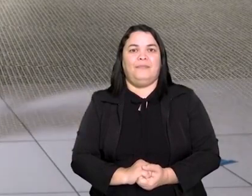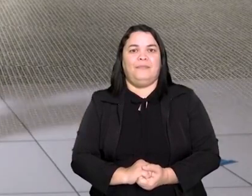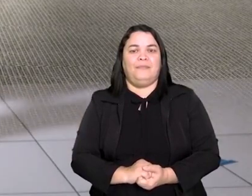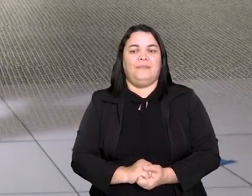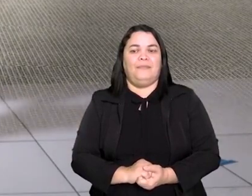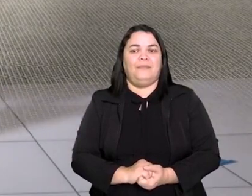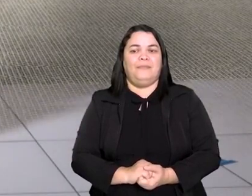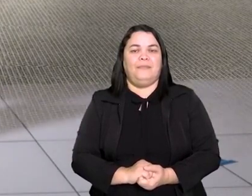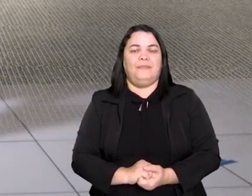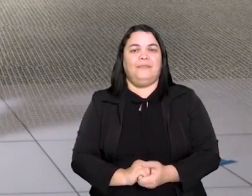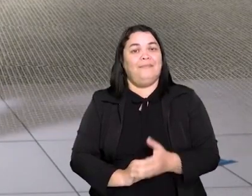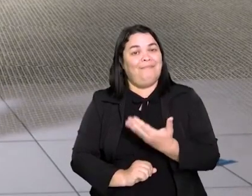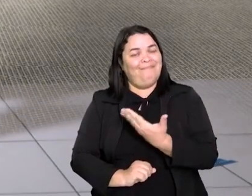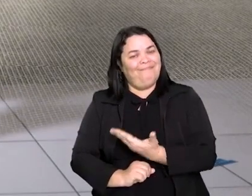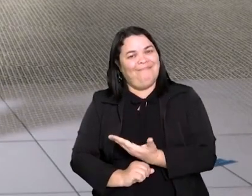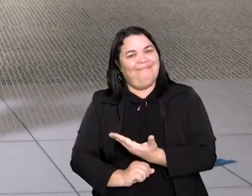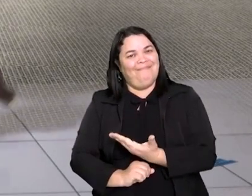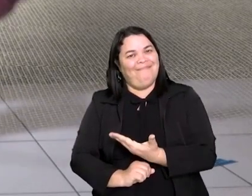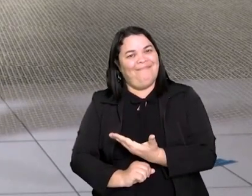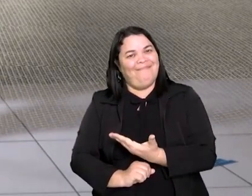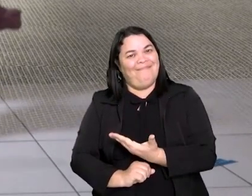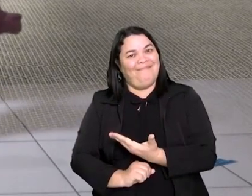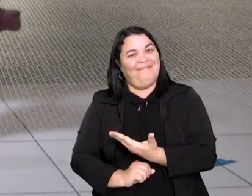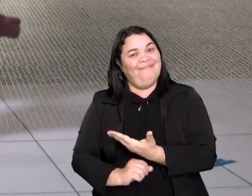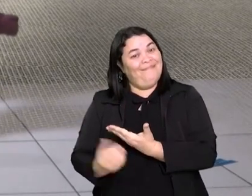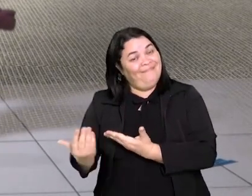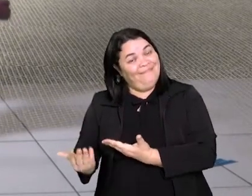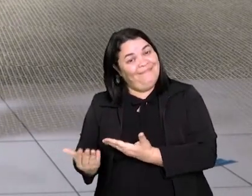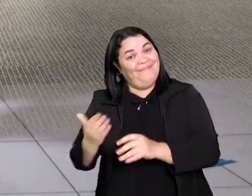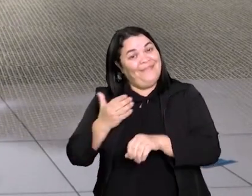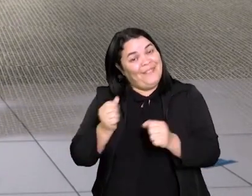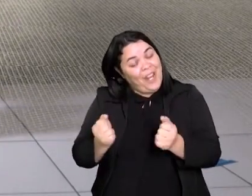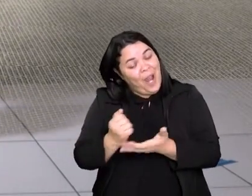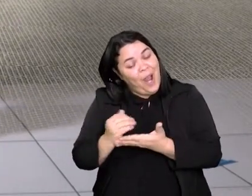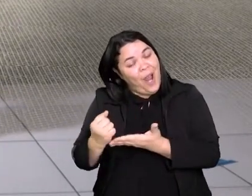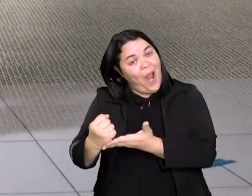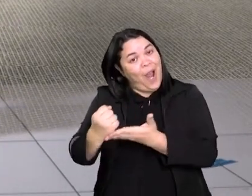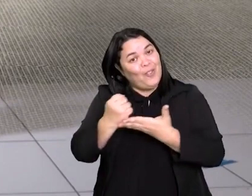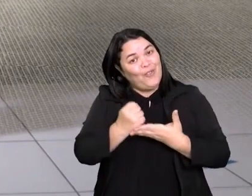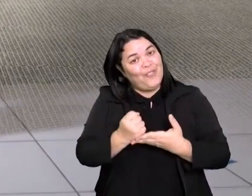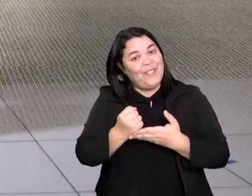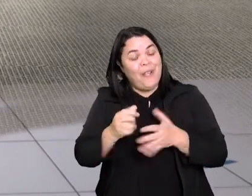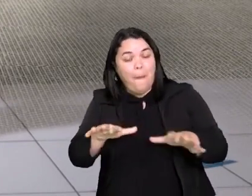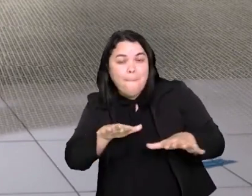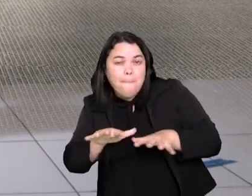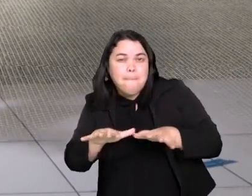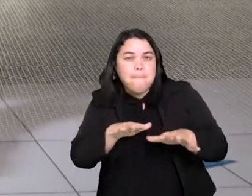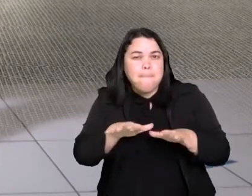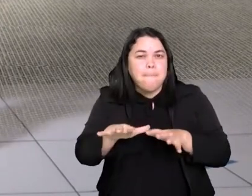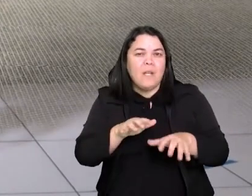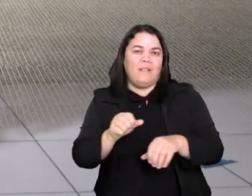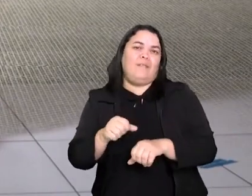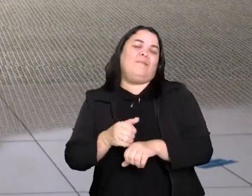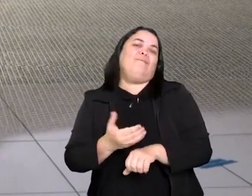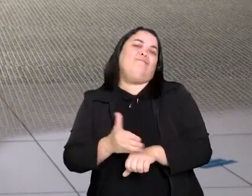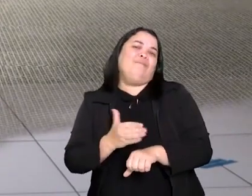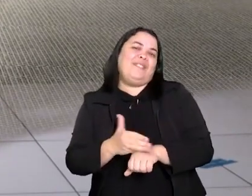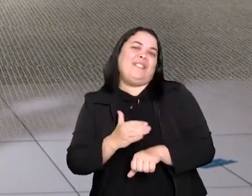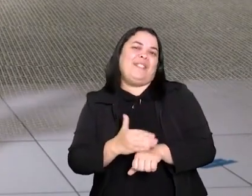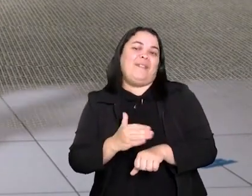E aqui está para vocês a nossa dupla de treino de hoje que vai nos ajudar com a movimentação do Uca Uca.